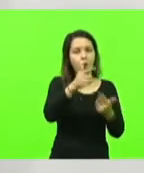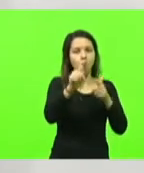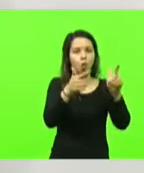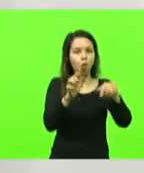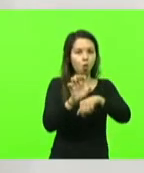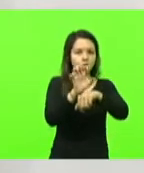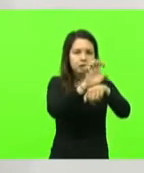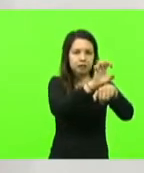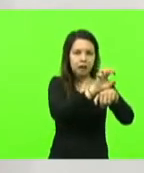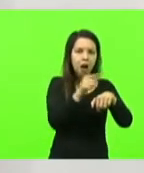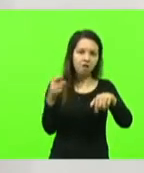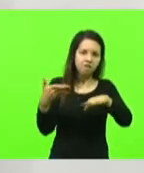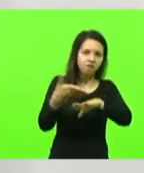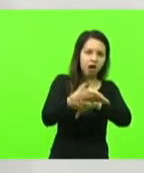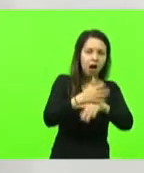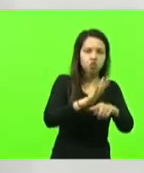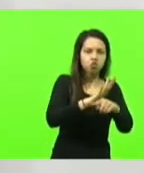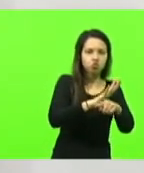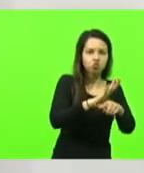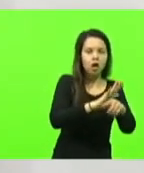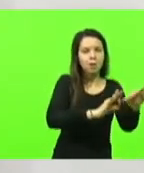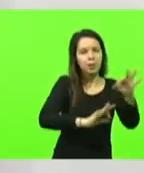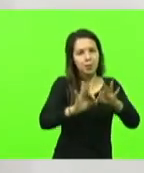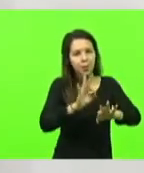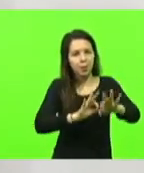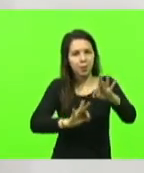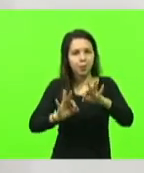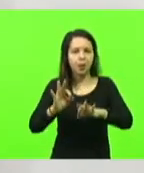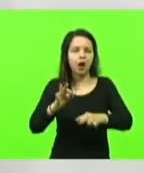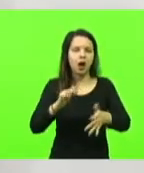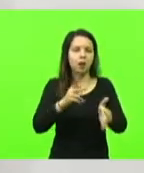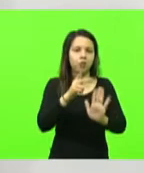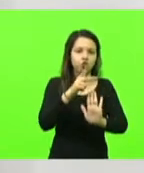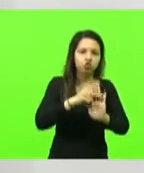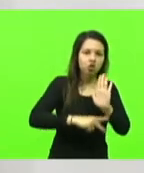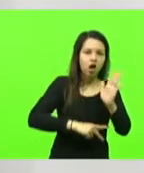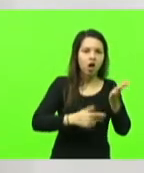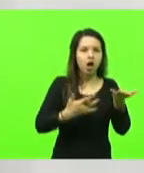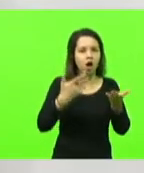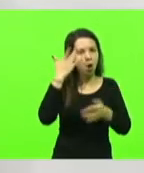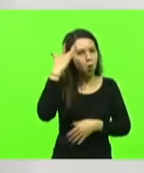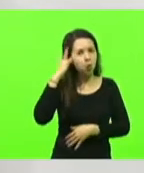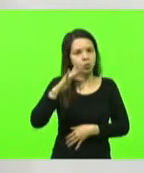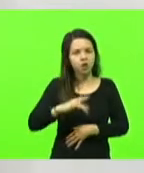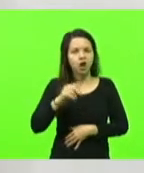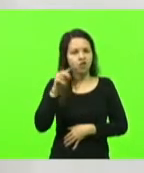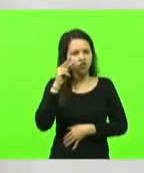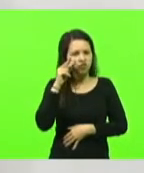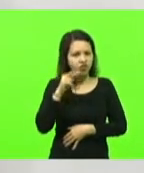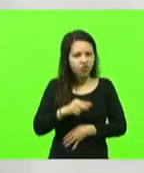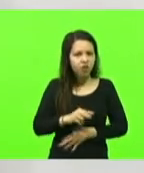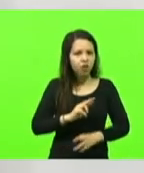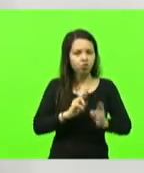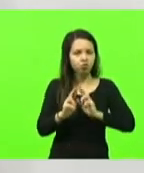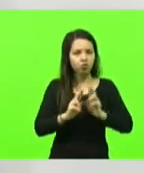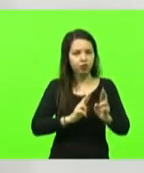antecipam, eles fazem projetos. Aqui, você vê algumas rodovias